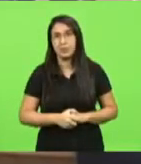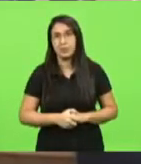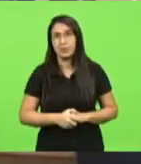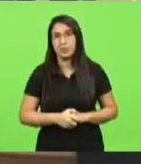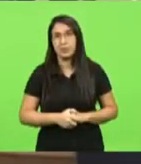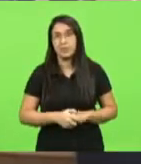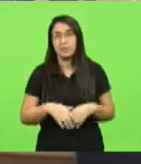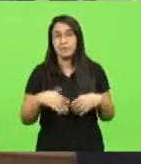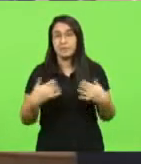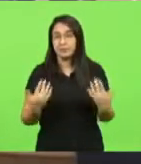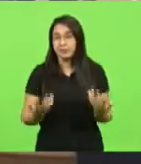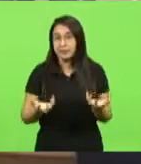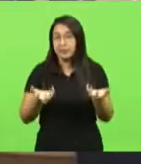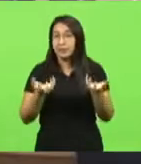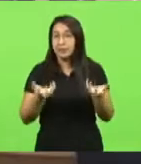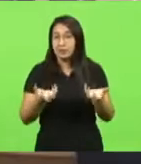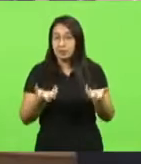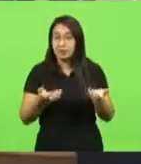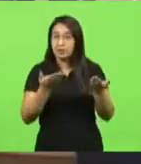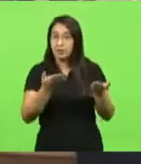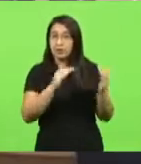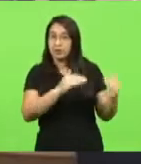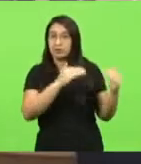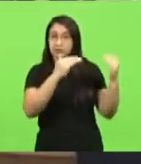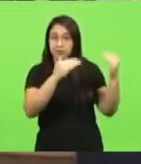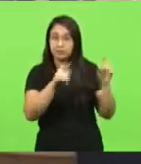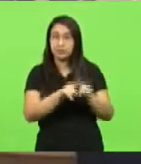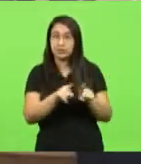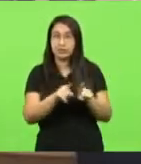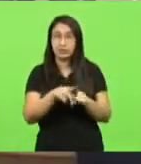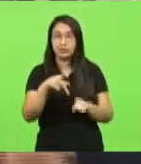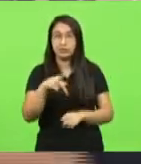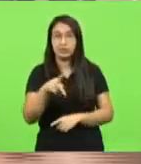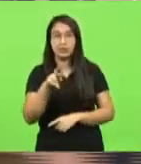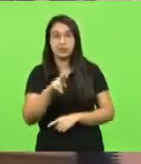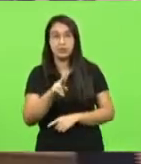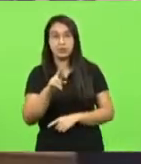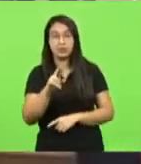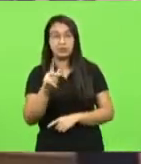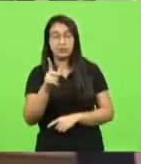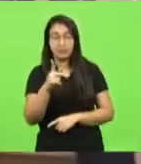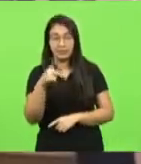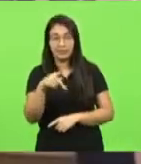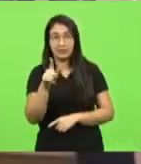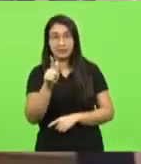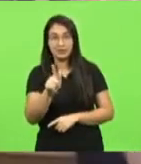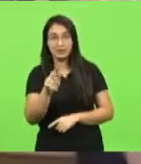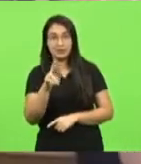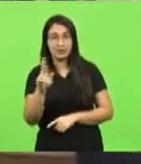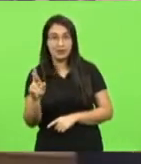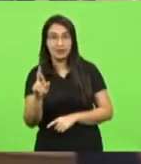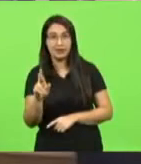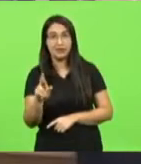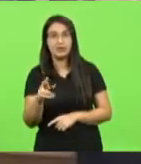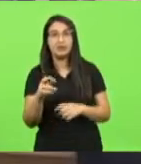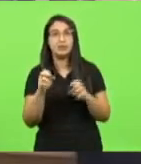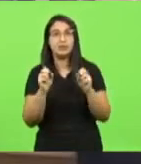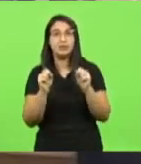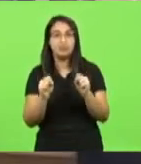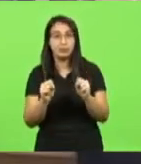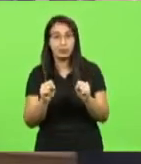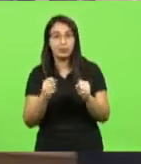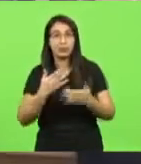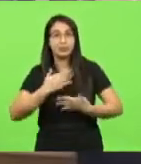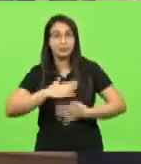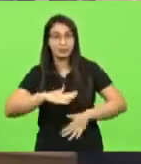isso eu espero que tanto o comando como a PGE resolvam isso traga um pouco de tranquilidade